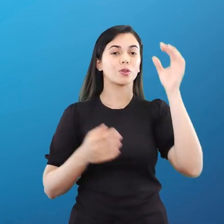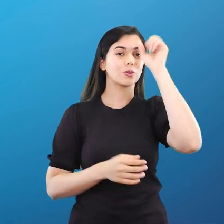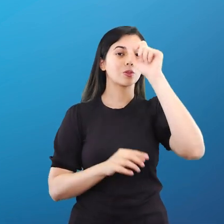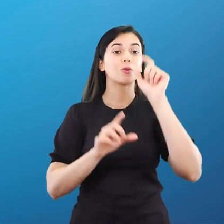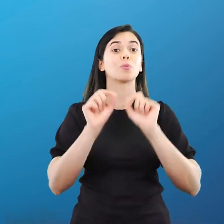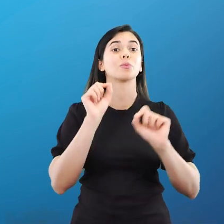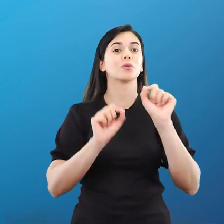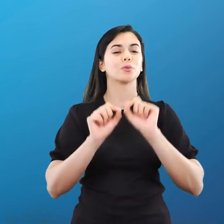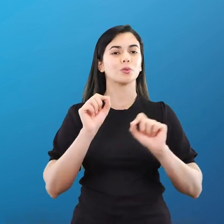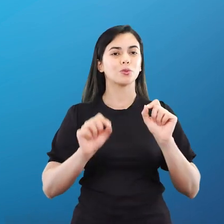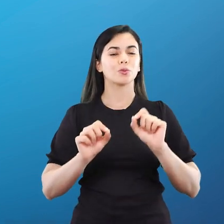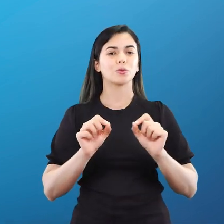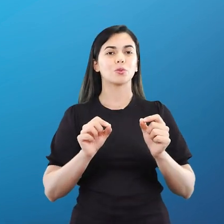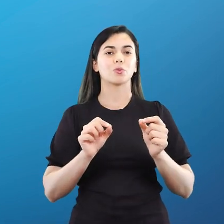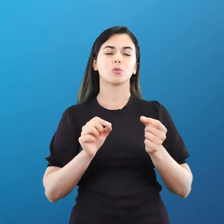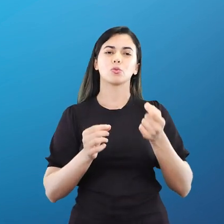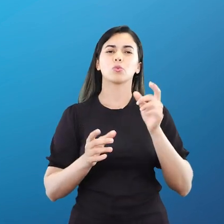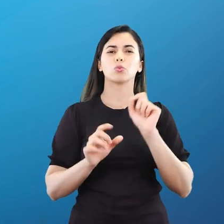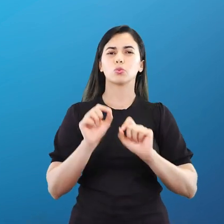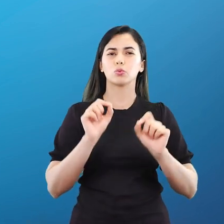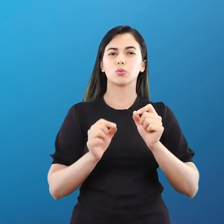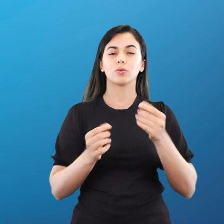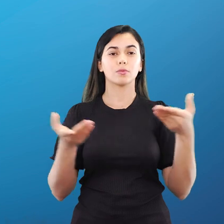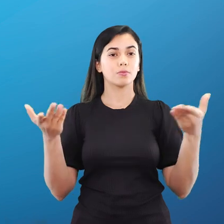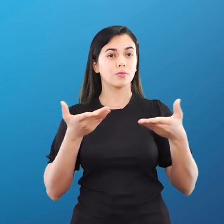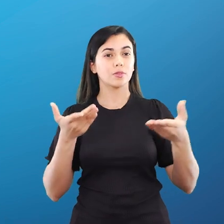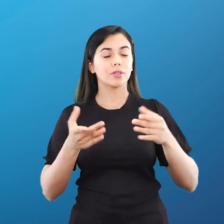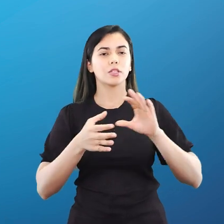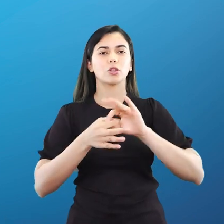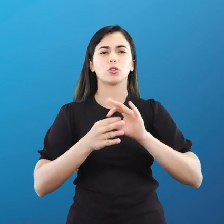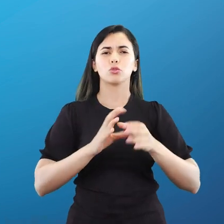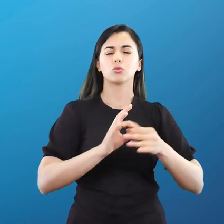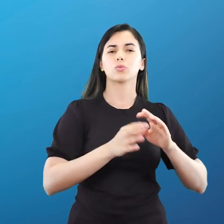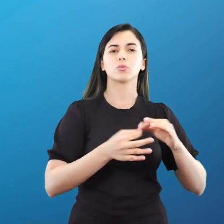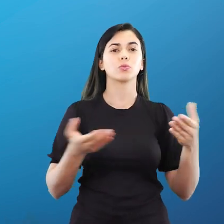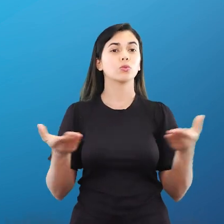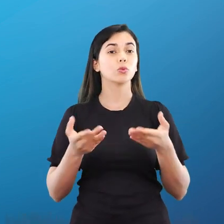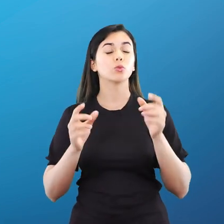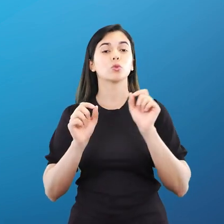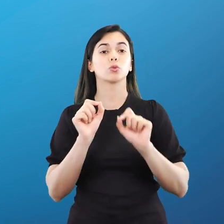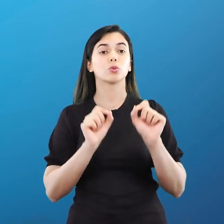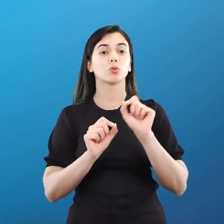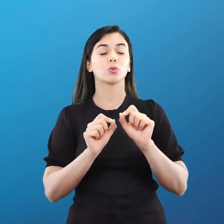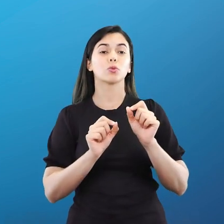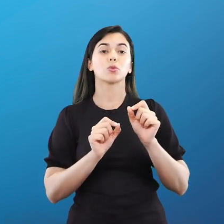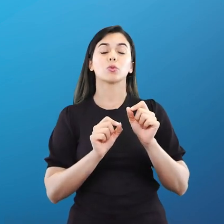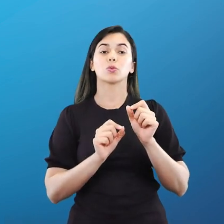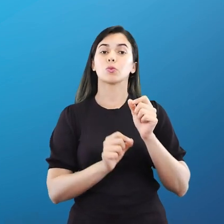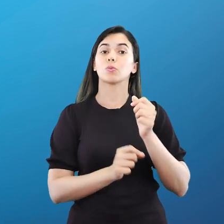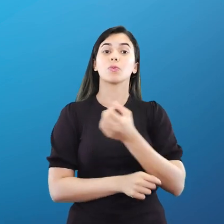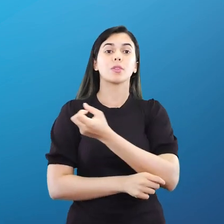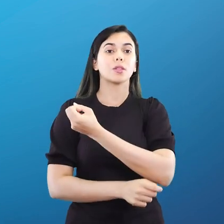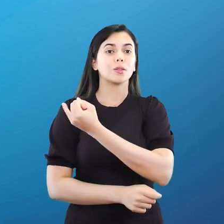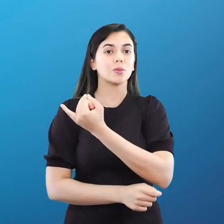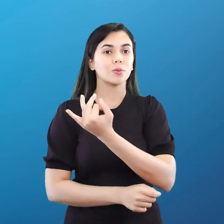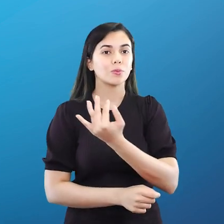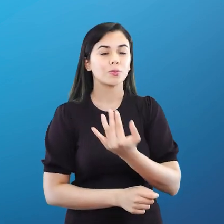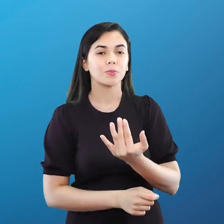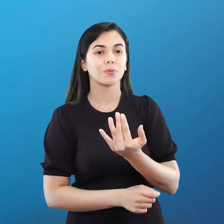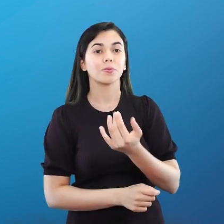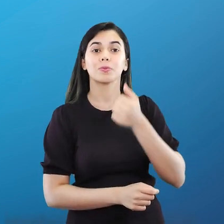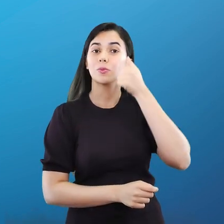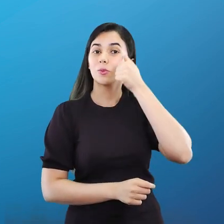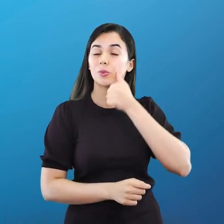do equilíbrio, né, que é a primeira edição dos Jogos Olímpicos que terá o mesmo número de atletas do